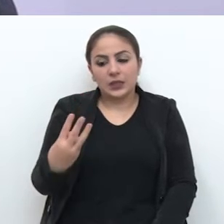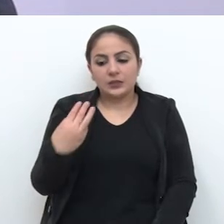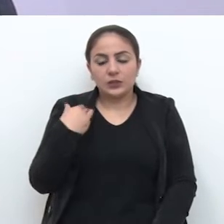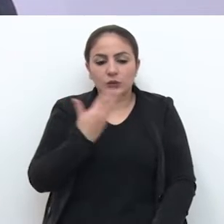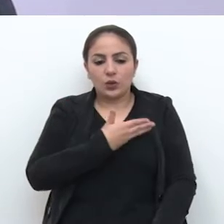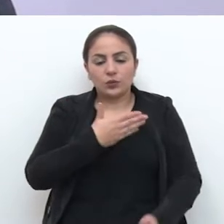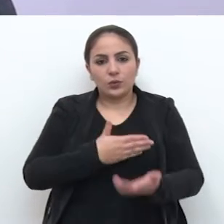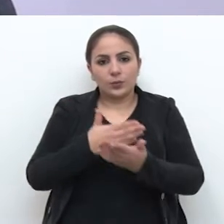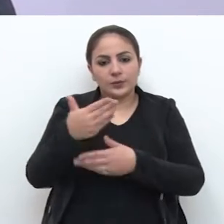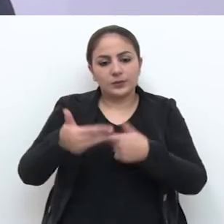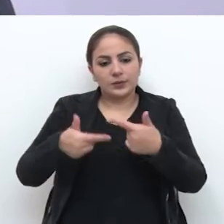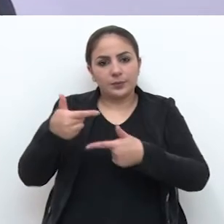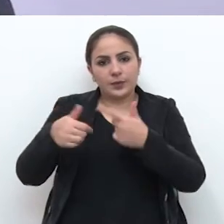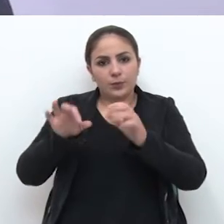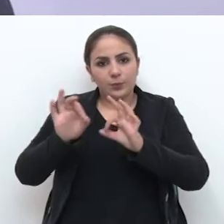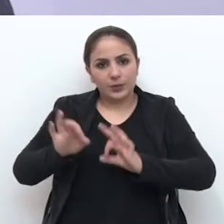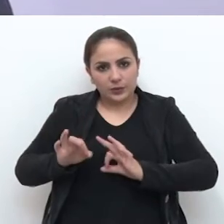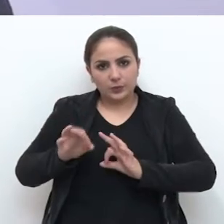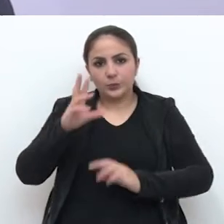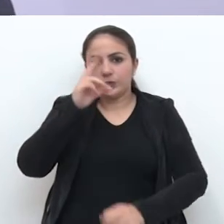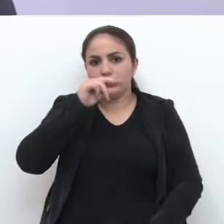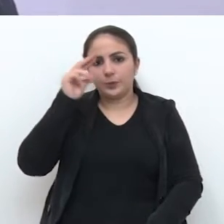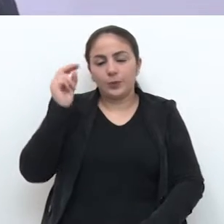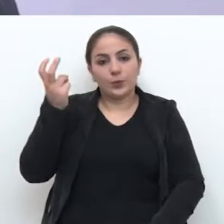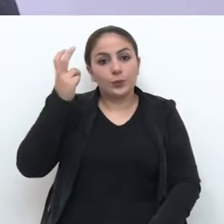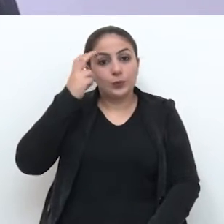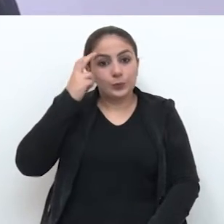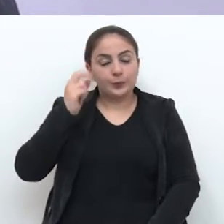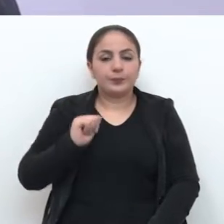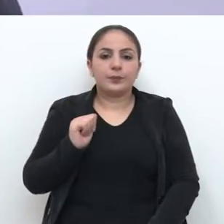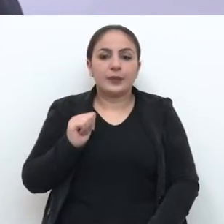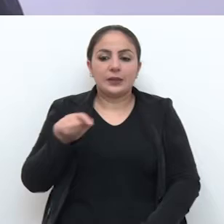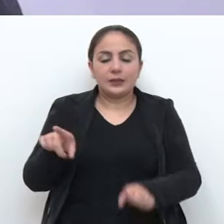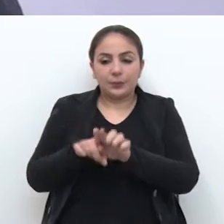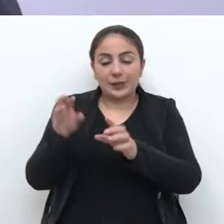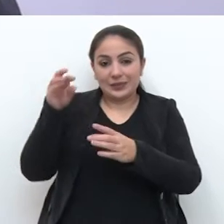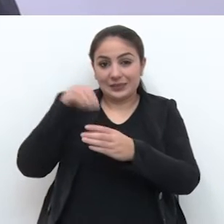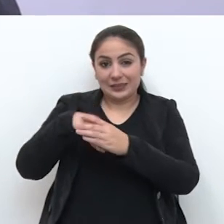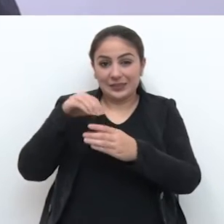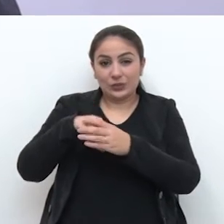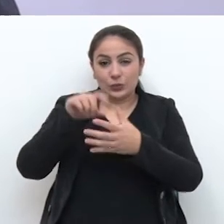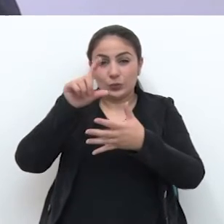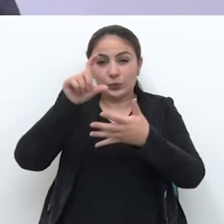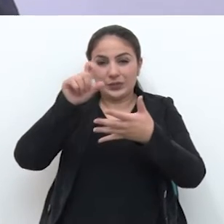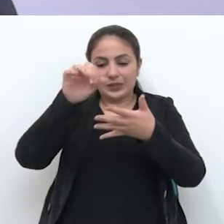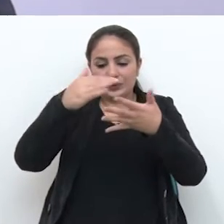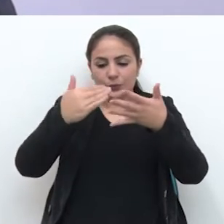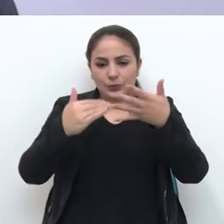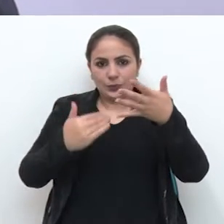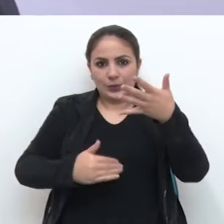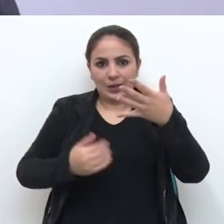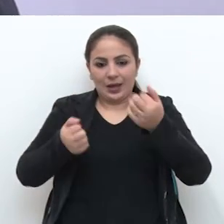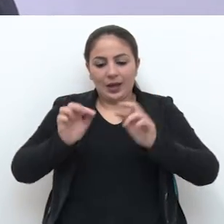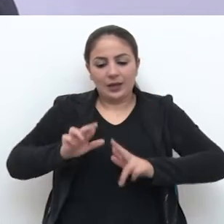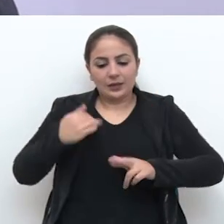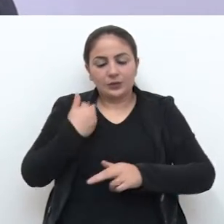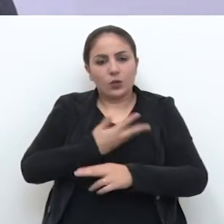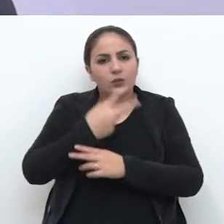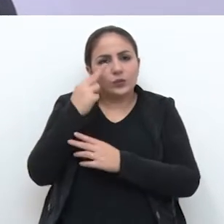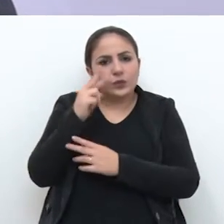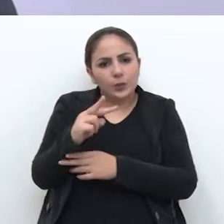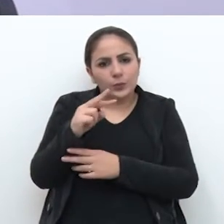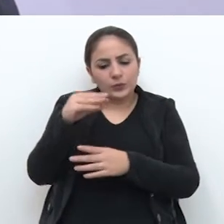nós começamos a trabalhar no plano municipal de cultura e dentro dos dez setores que nós